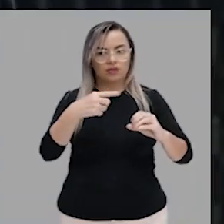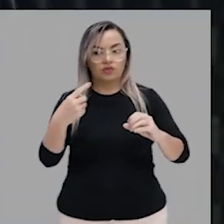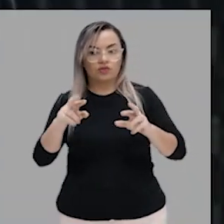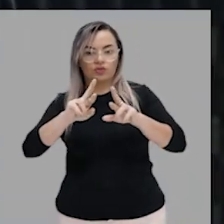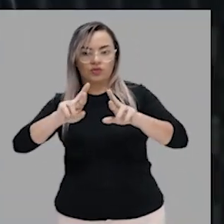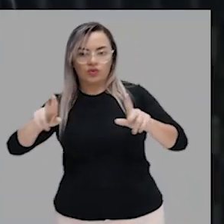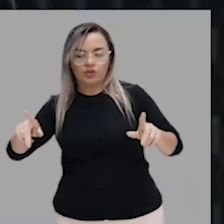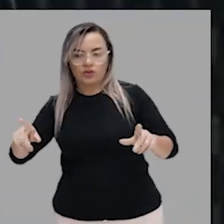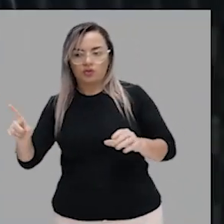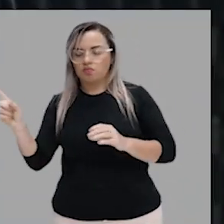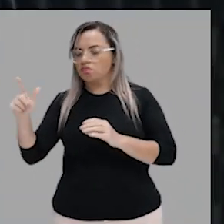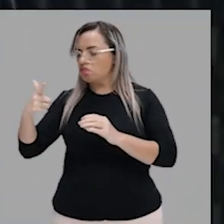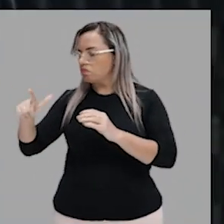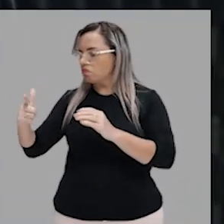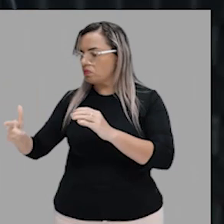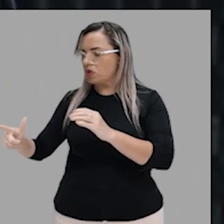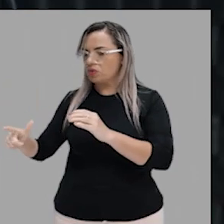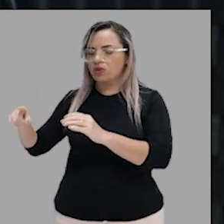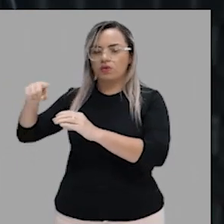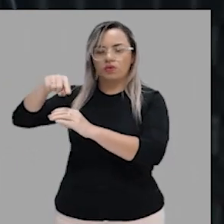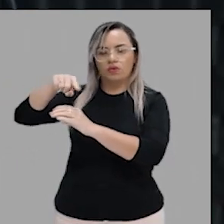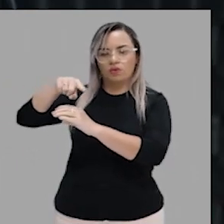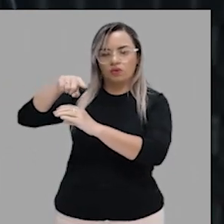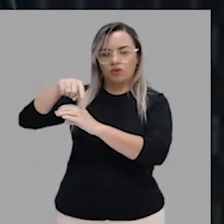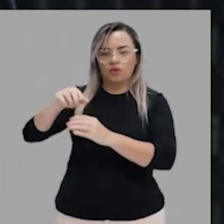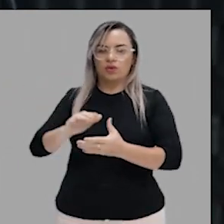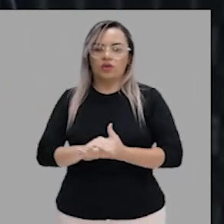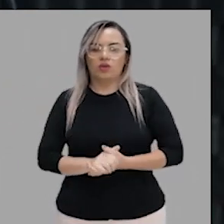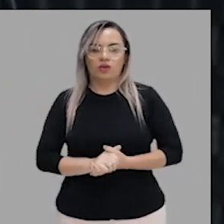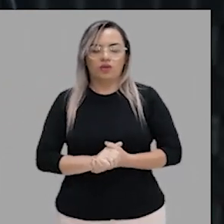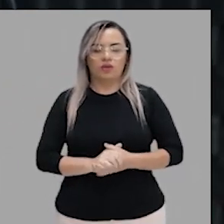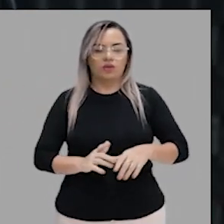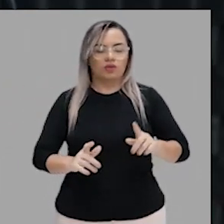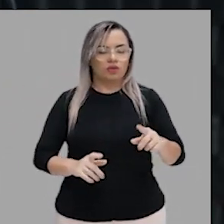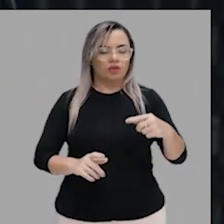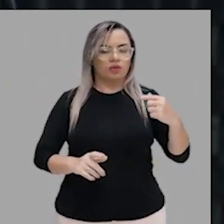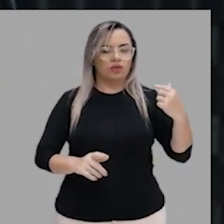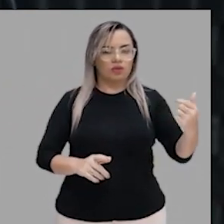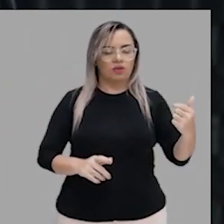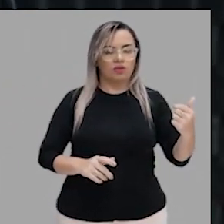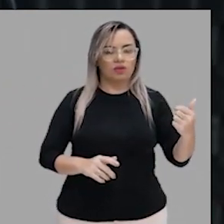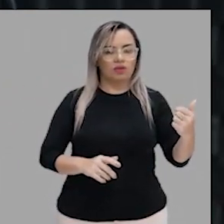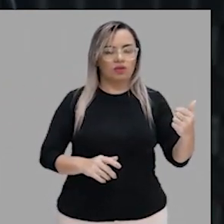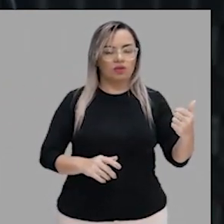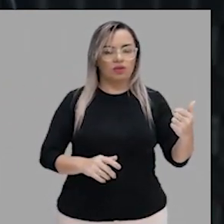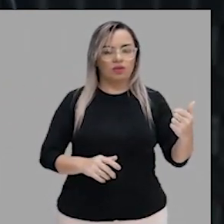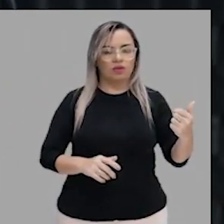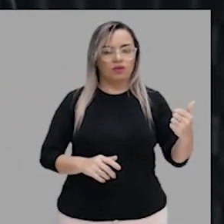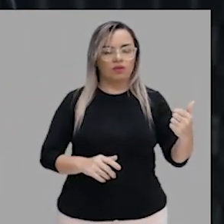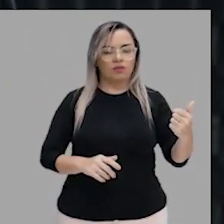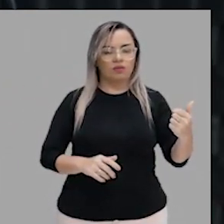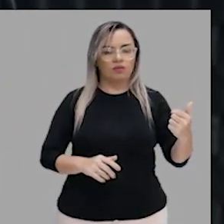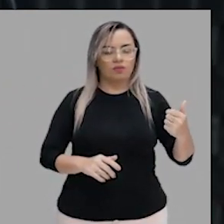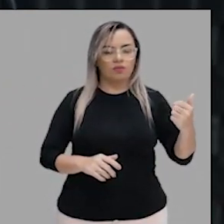segundo é um artigo. E no caso daqui, da segunda